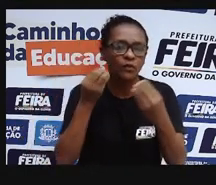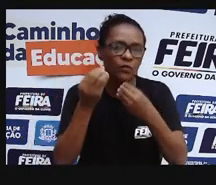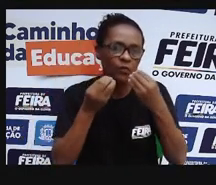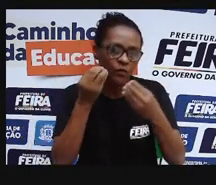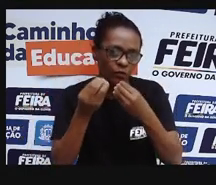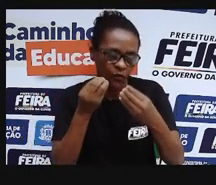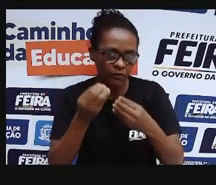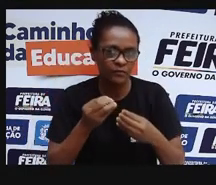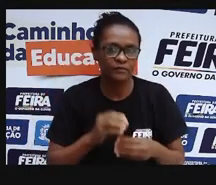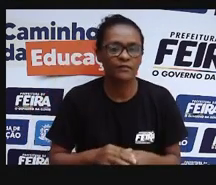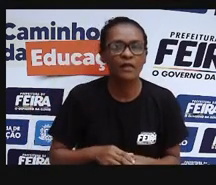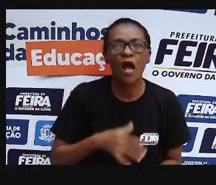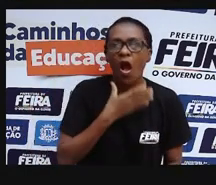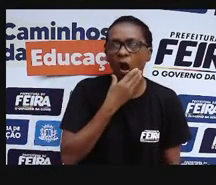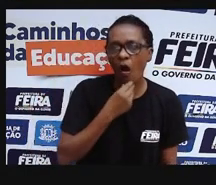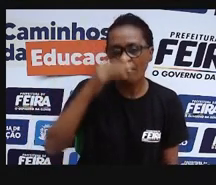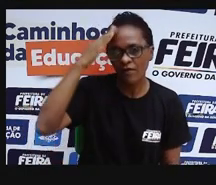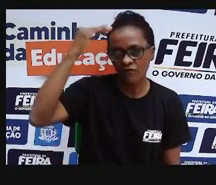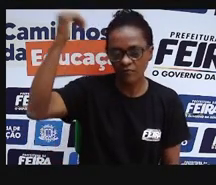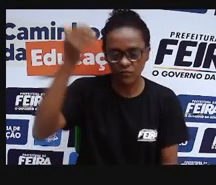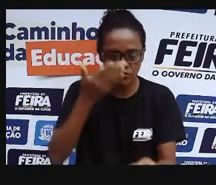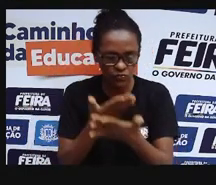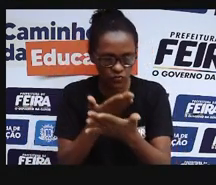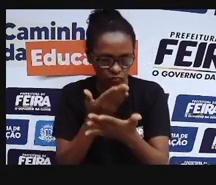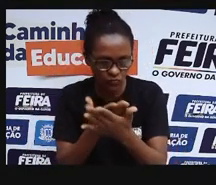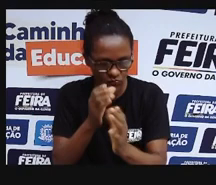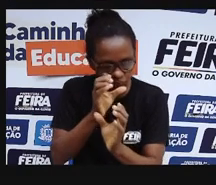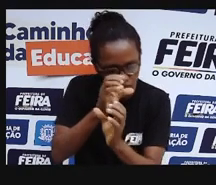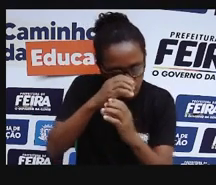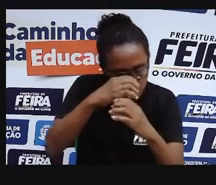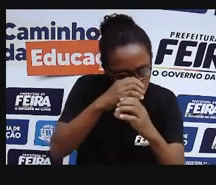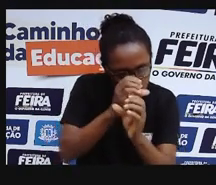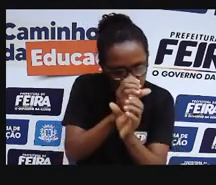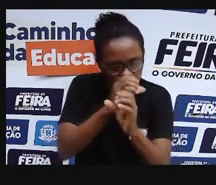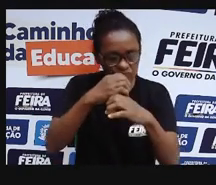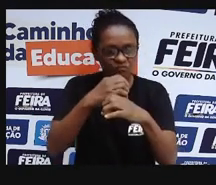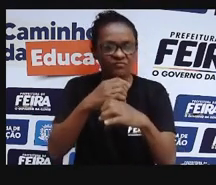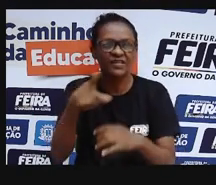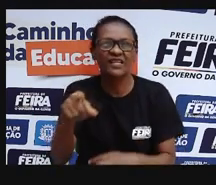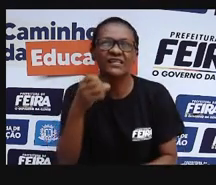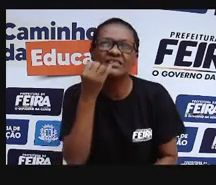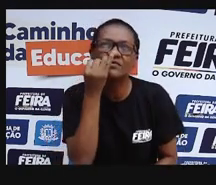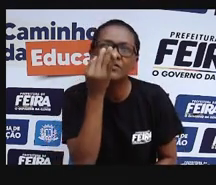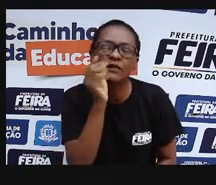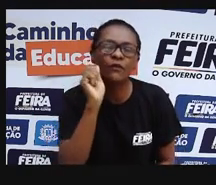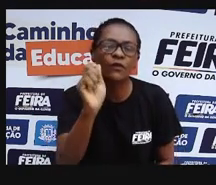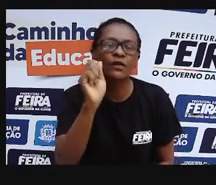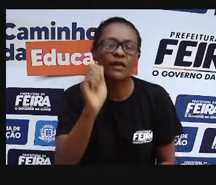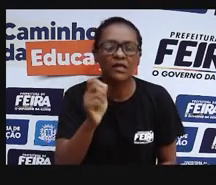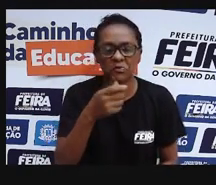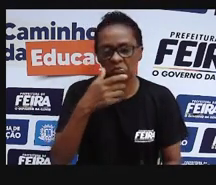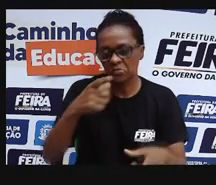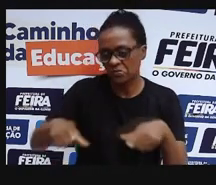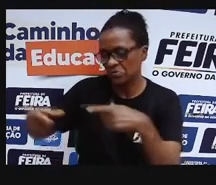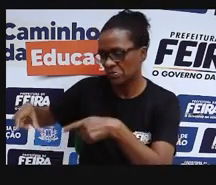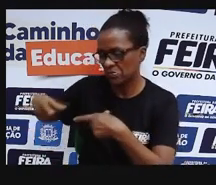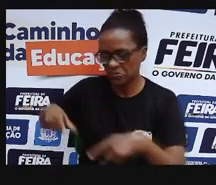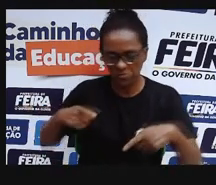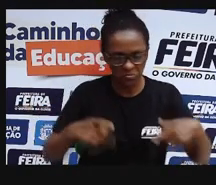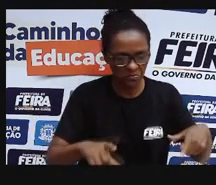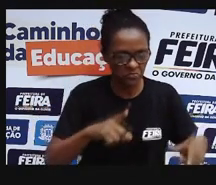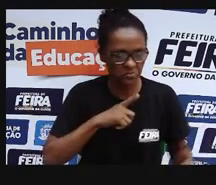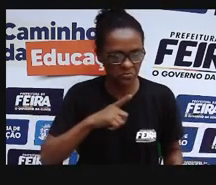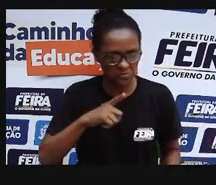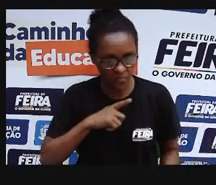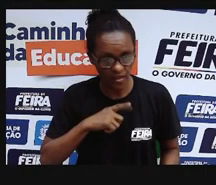esse cientista chamado Carl Sagan, que disse o seguinte, em algum lugar, alguma coisa